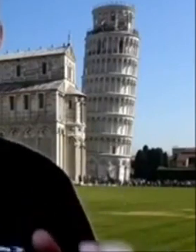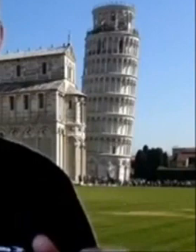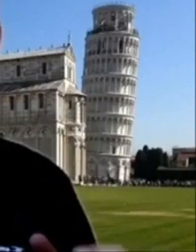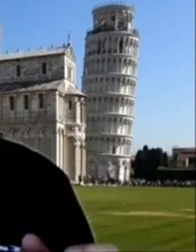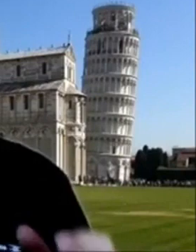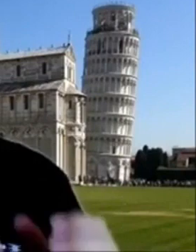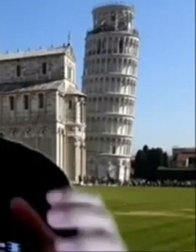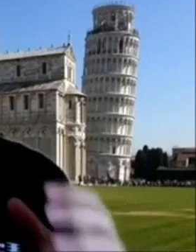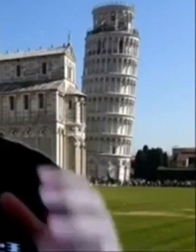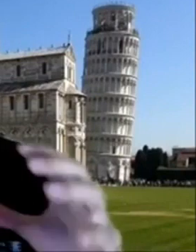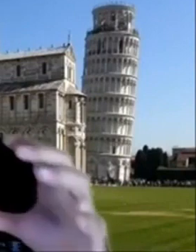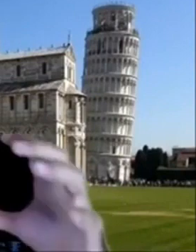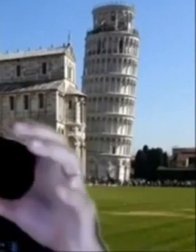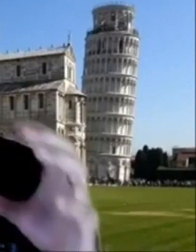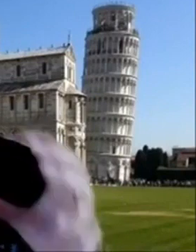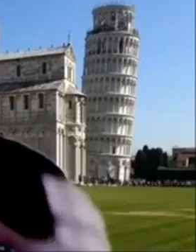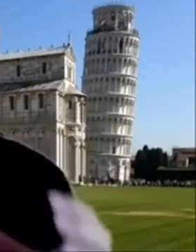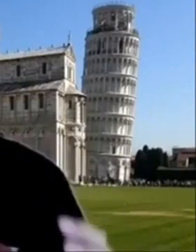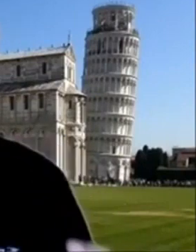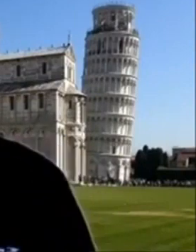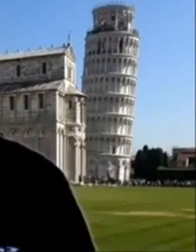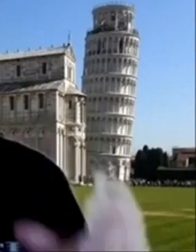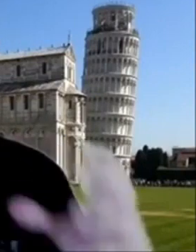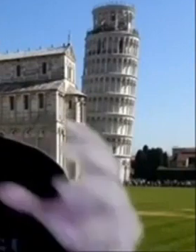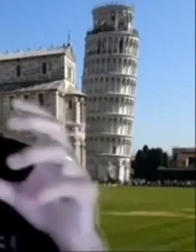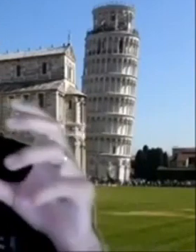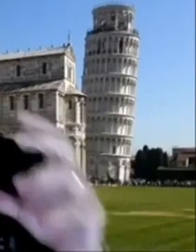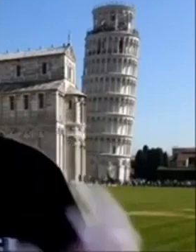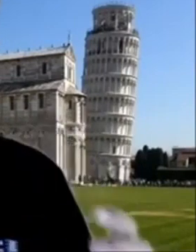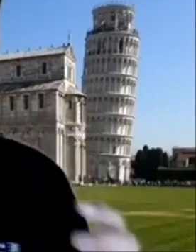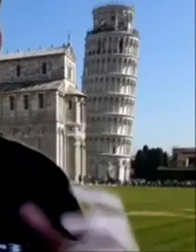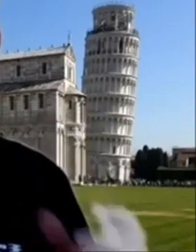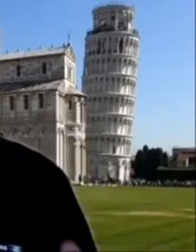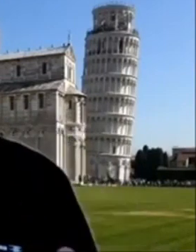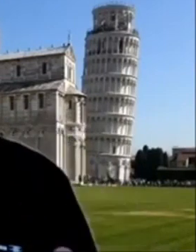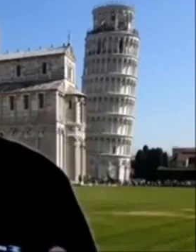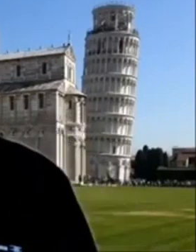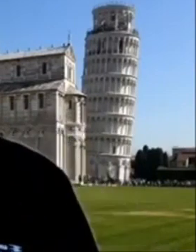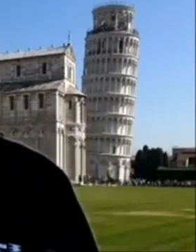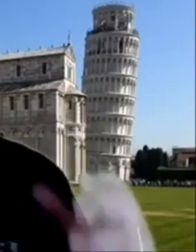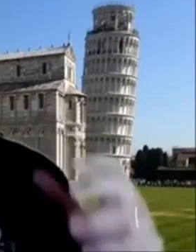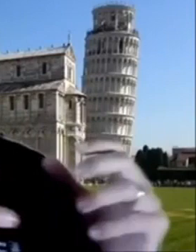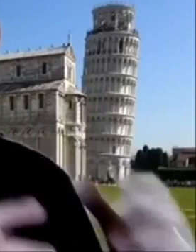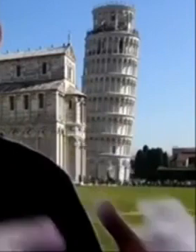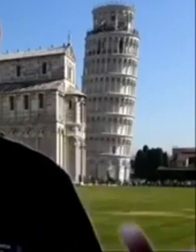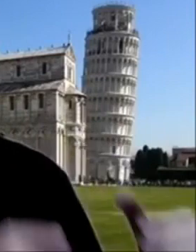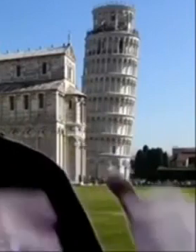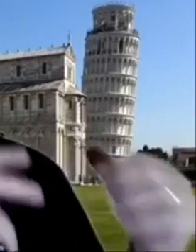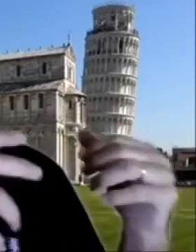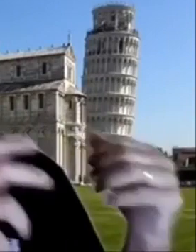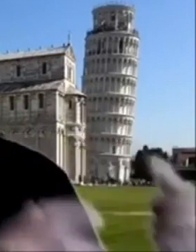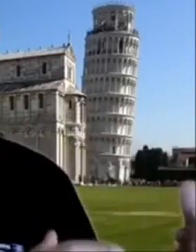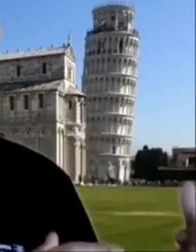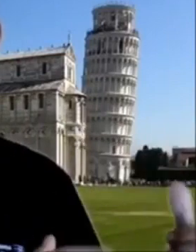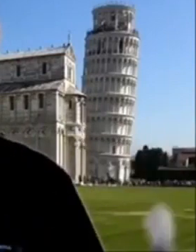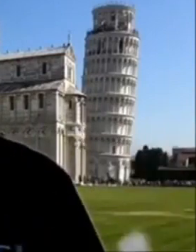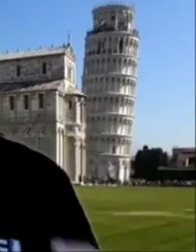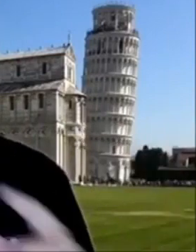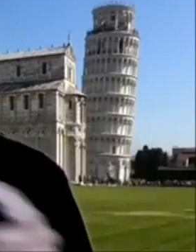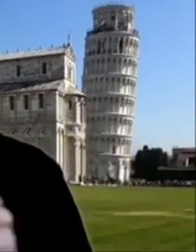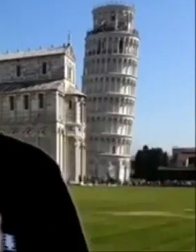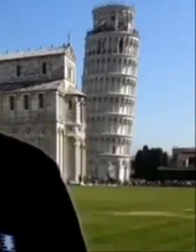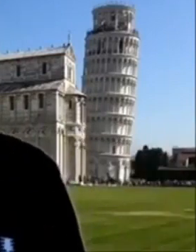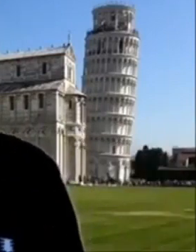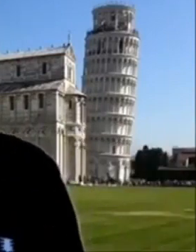um documento, ele existe algumas características que são daquele documento. Cada documento tem as suas características